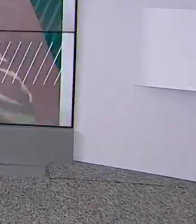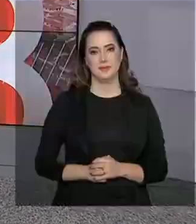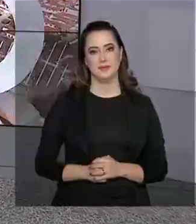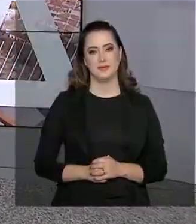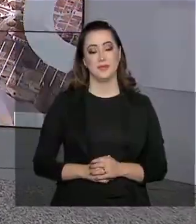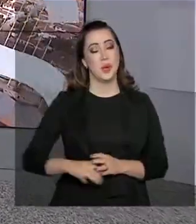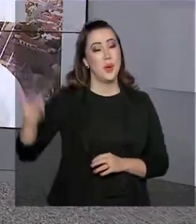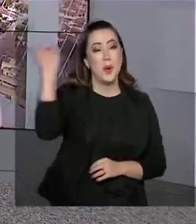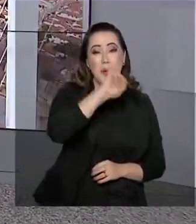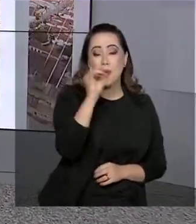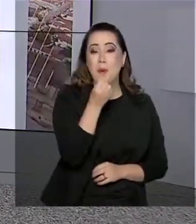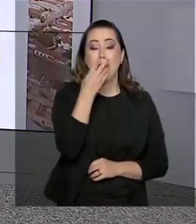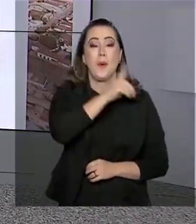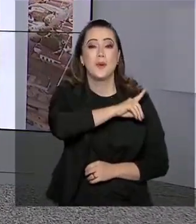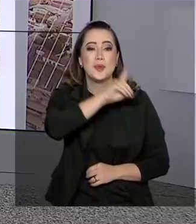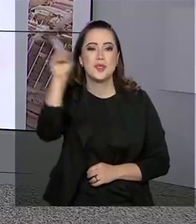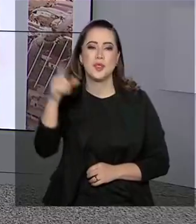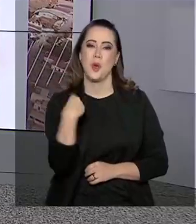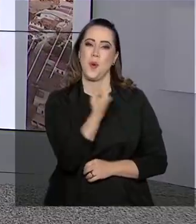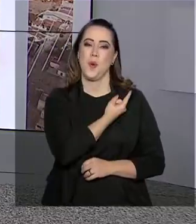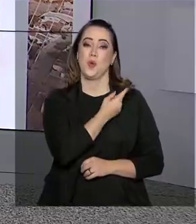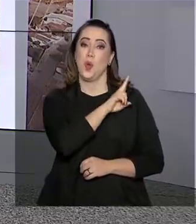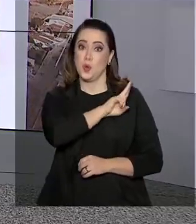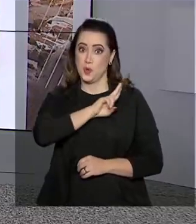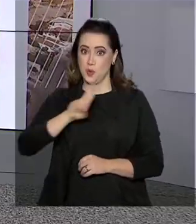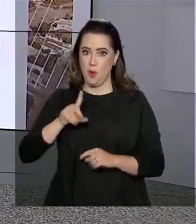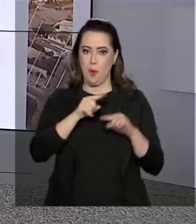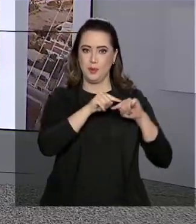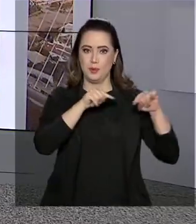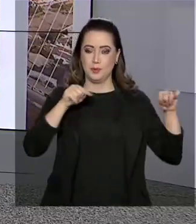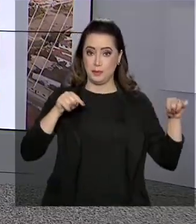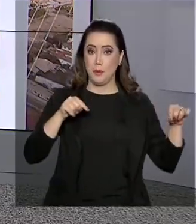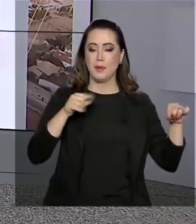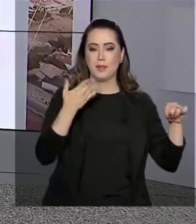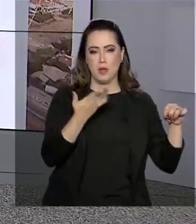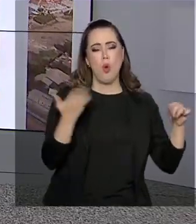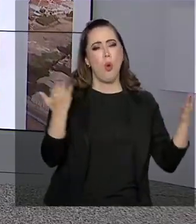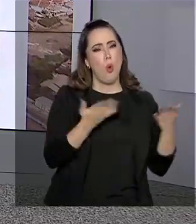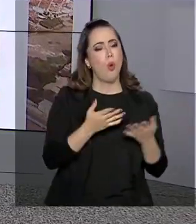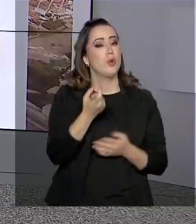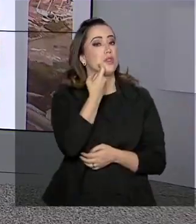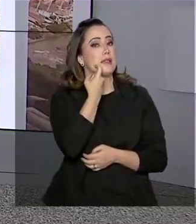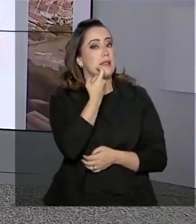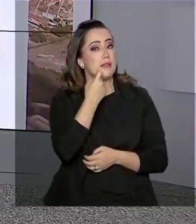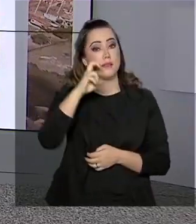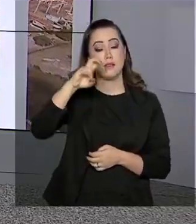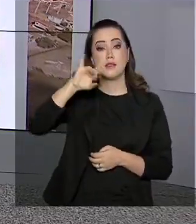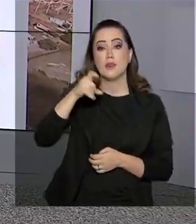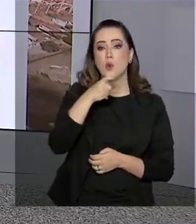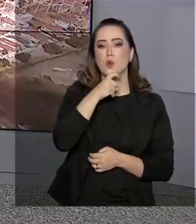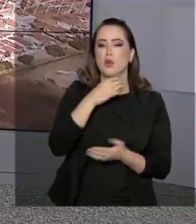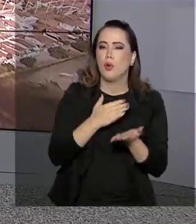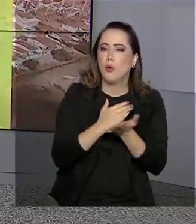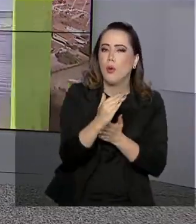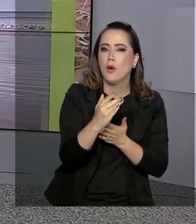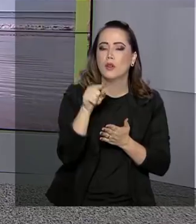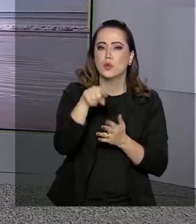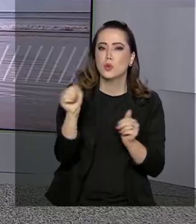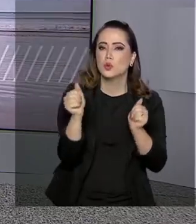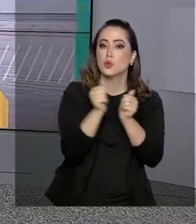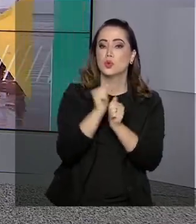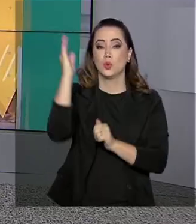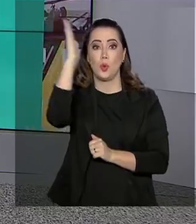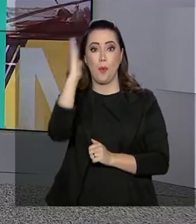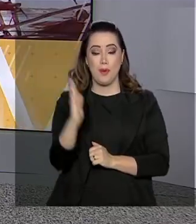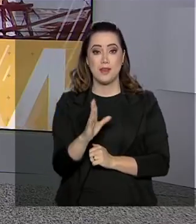Olá, muito bom dia. Eu sou Carla Vati. Hoje é sexta-feira, 5 de julho. A partir de agora, estamos juntos no Brasil em Dia, com muita informação